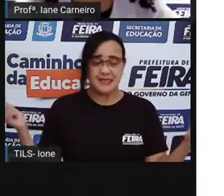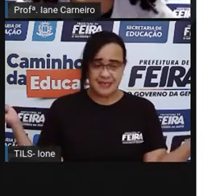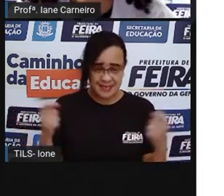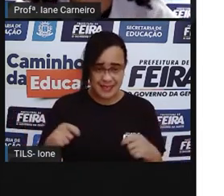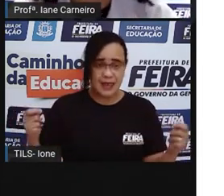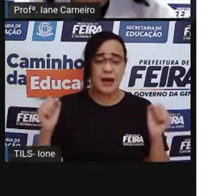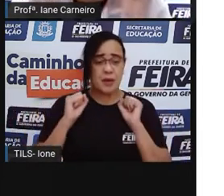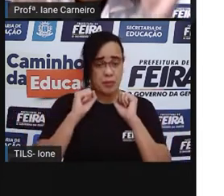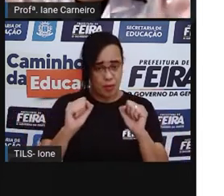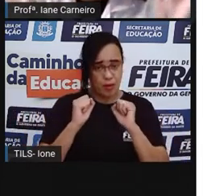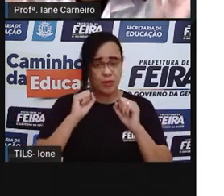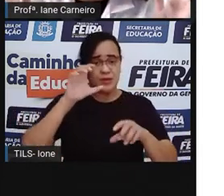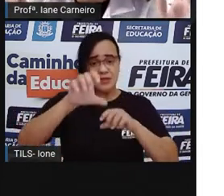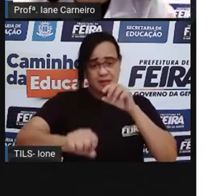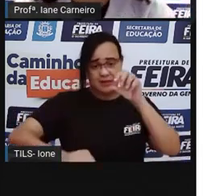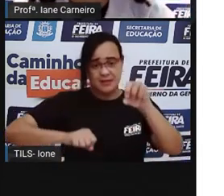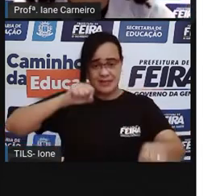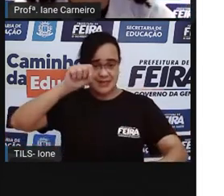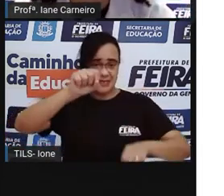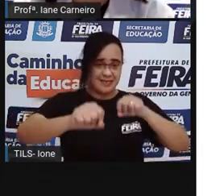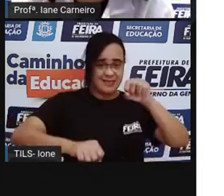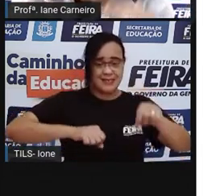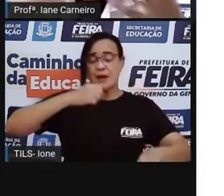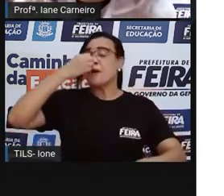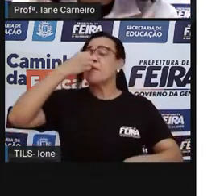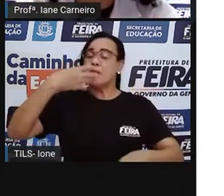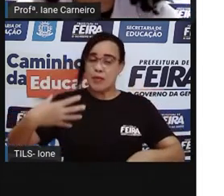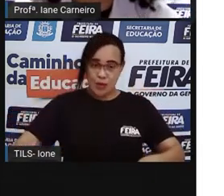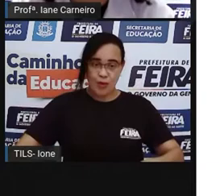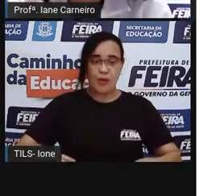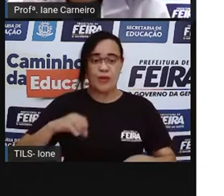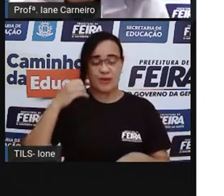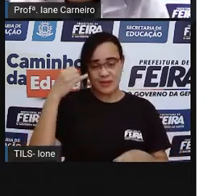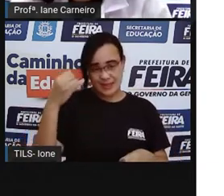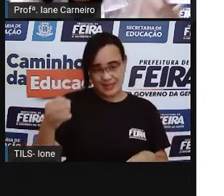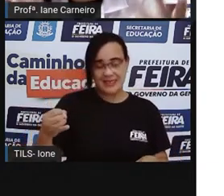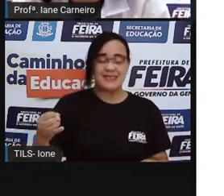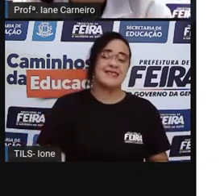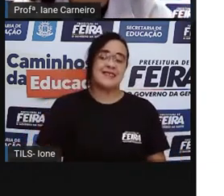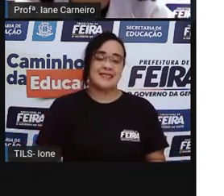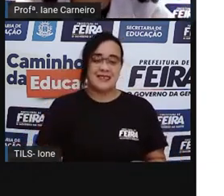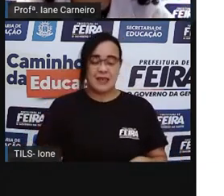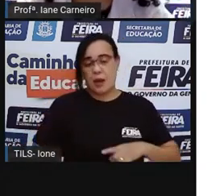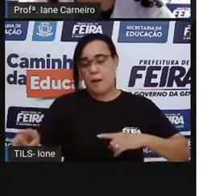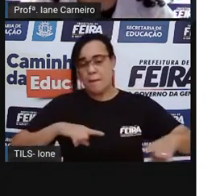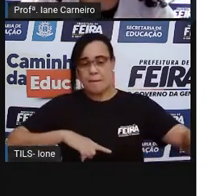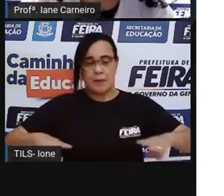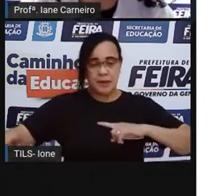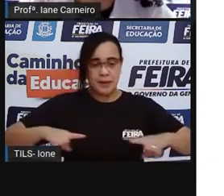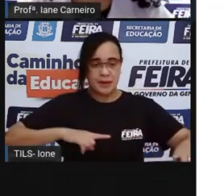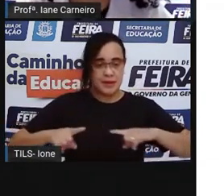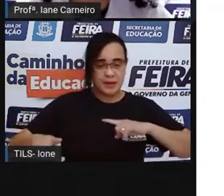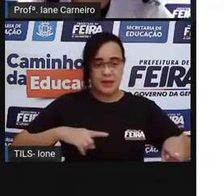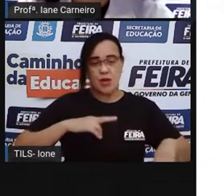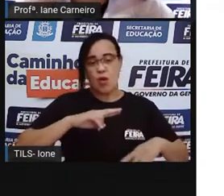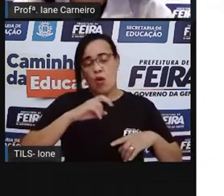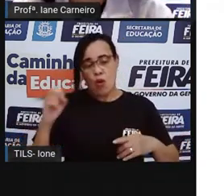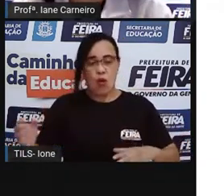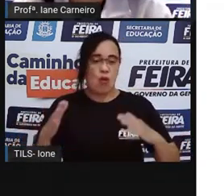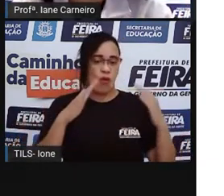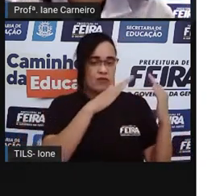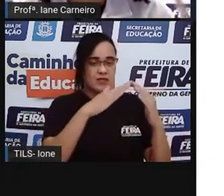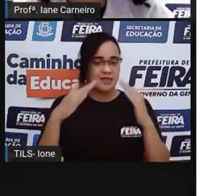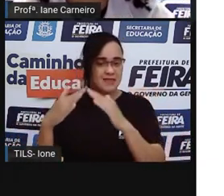Usufrua de alguma bicicleta que apareça na sua casa. Que algum primo, um vizinho que tenha, pode compartilhar com você a bicicleta, né? E é